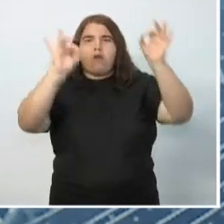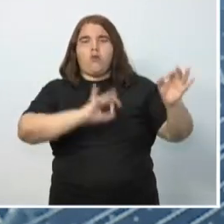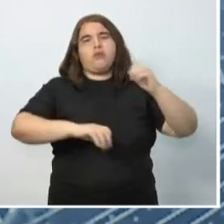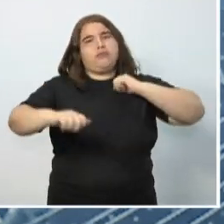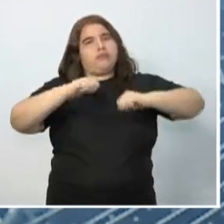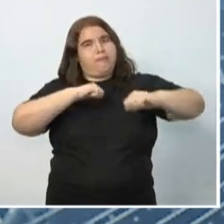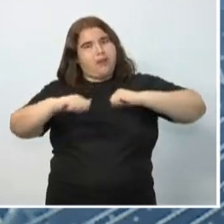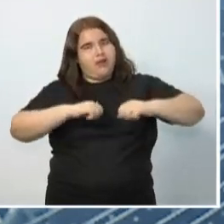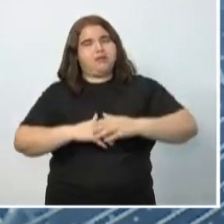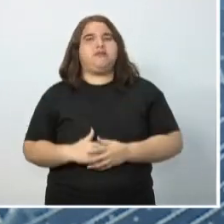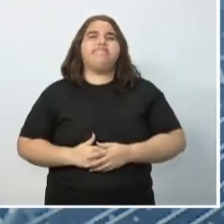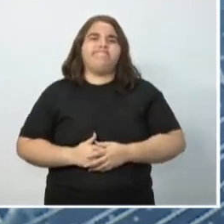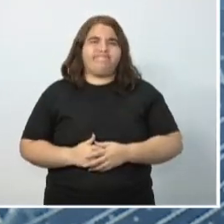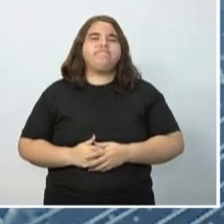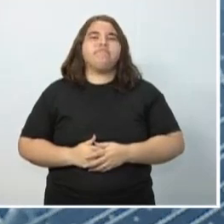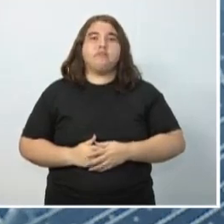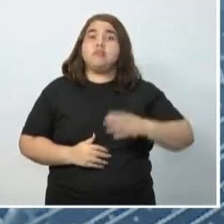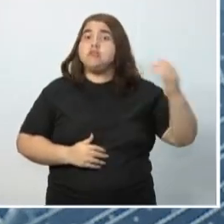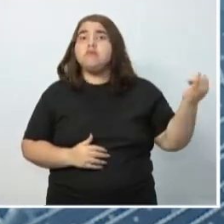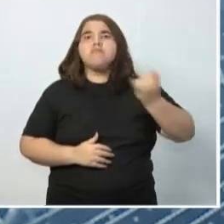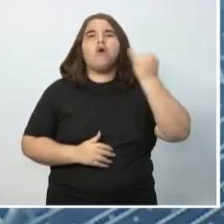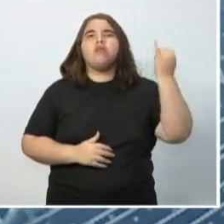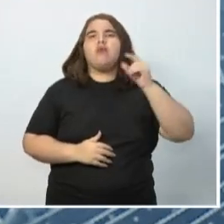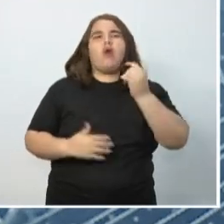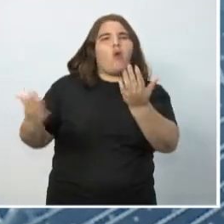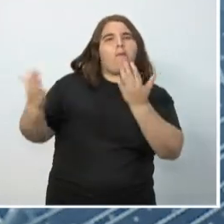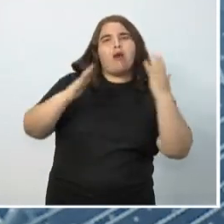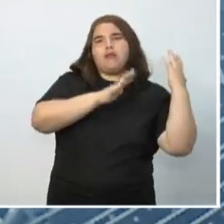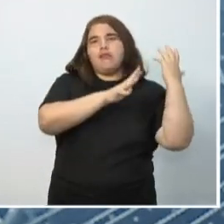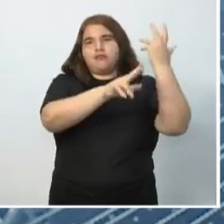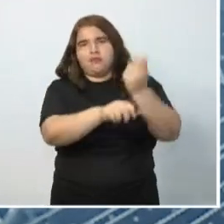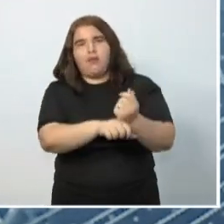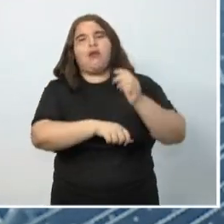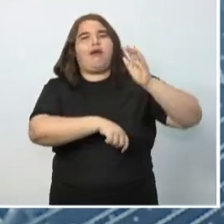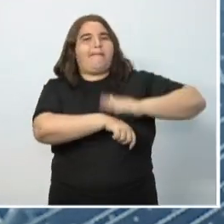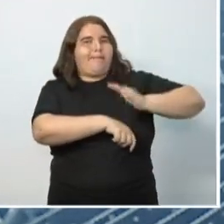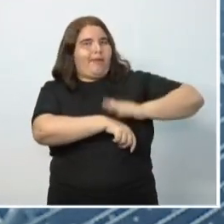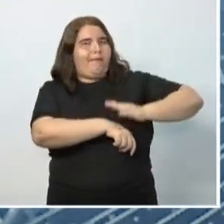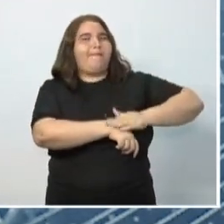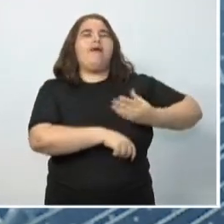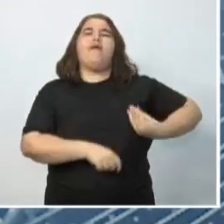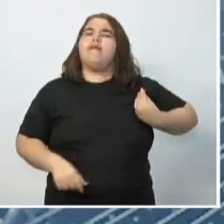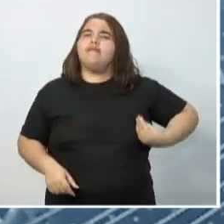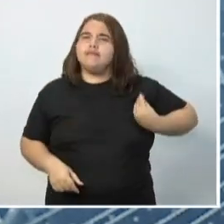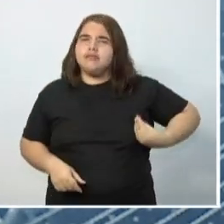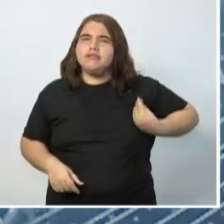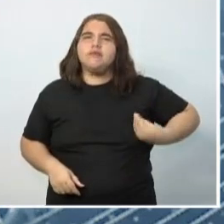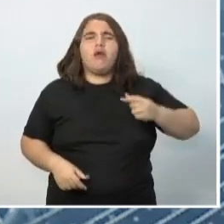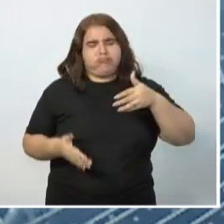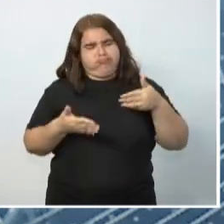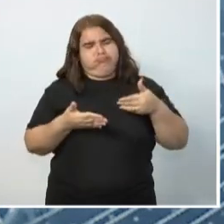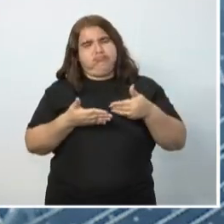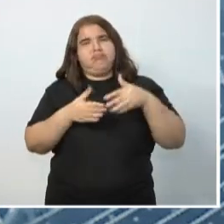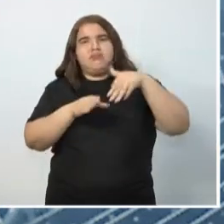debate. É muito importante poder comparar trajetórias. E a gente vive um momento que está muito próximo das